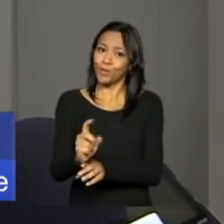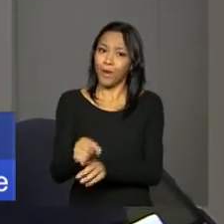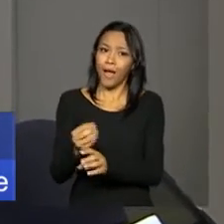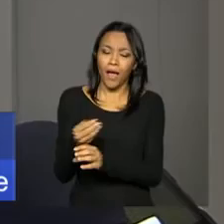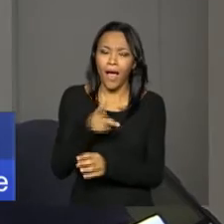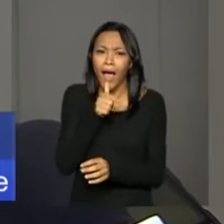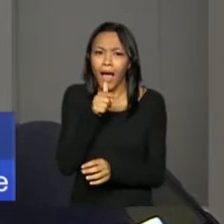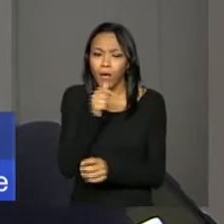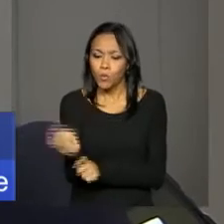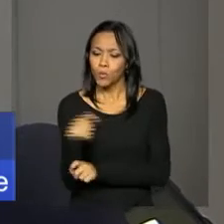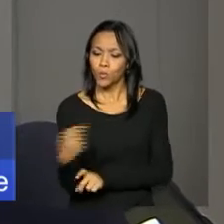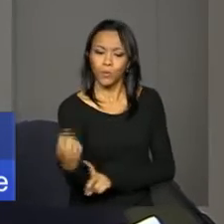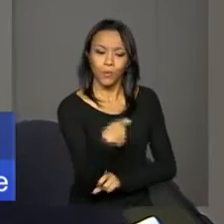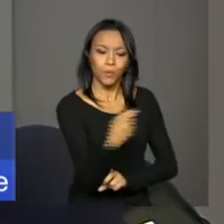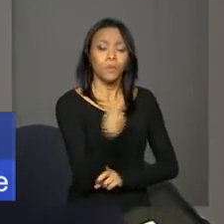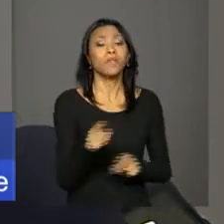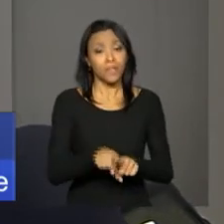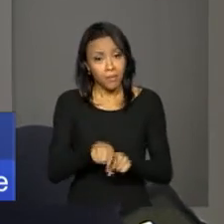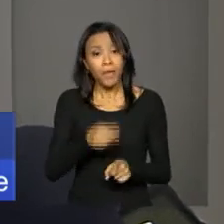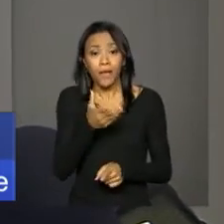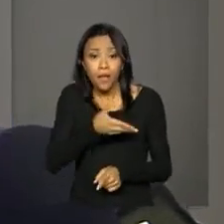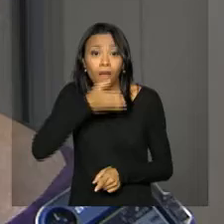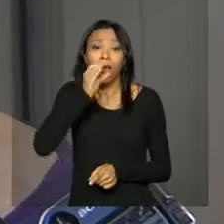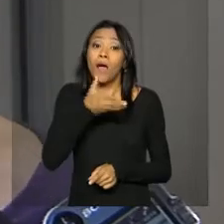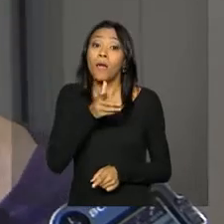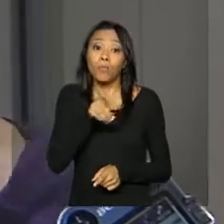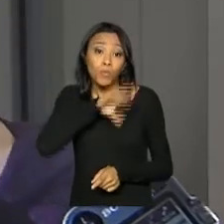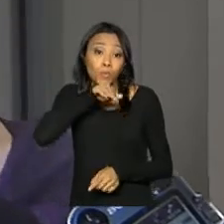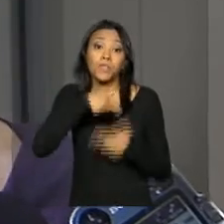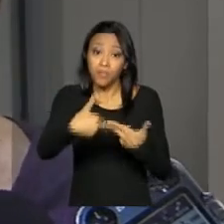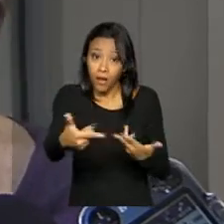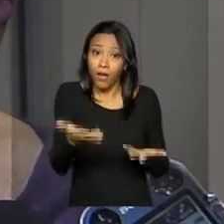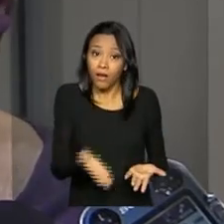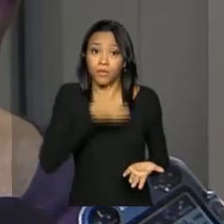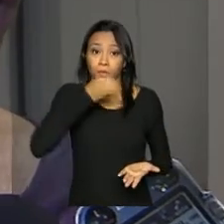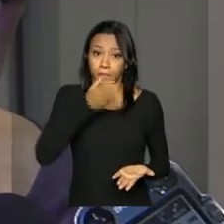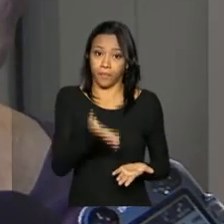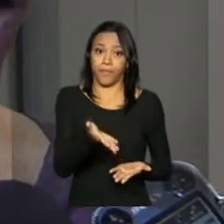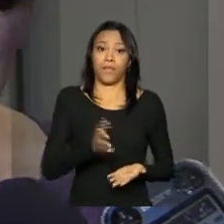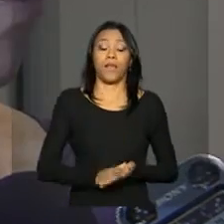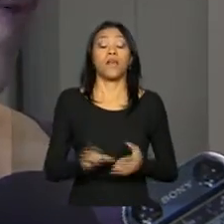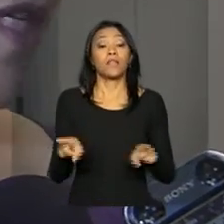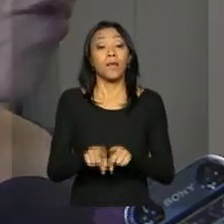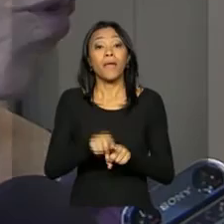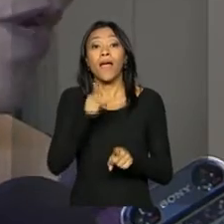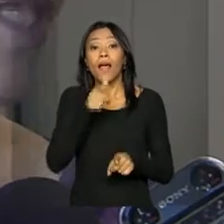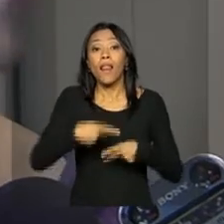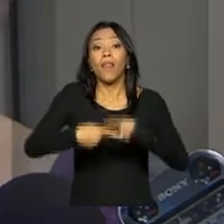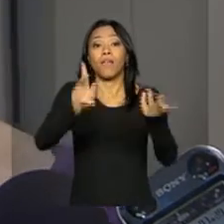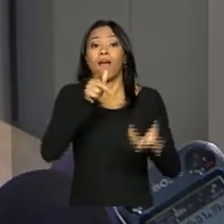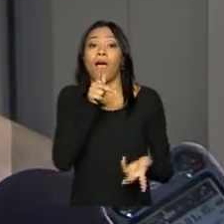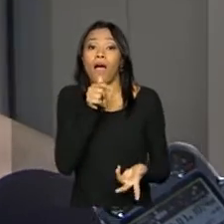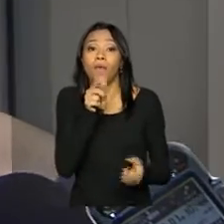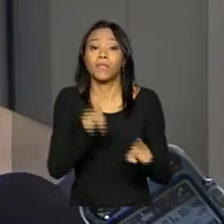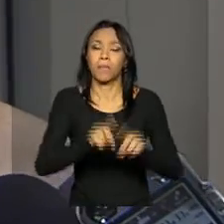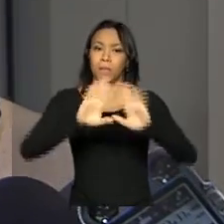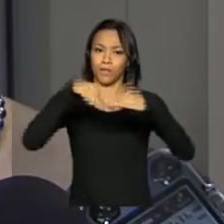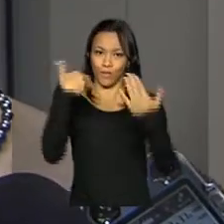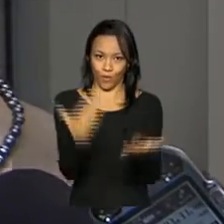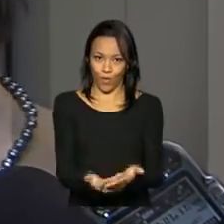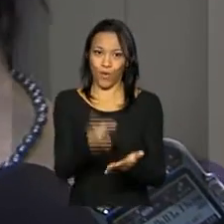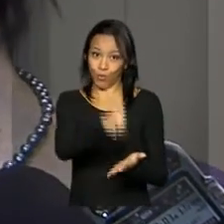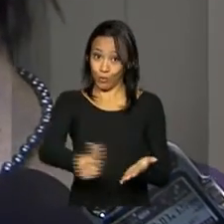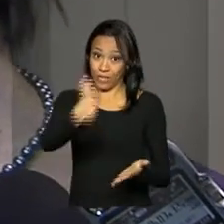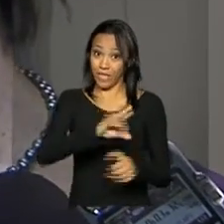e garantir os animais também nesse período de estiagem. Nós também iniciamos uma ação nova que é levar água para as escolas também através de